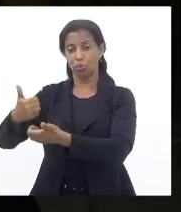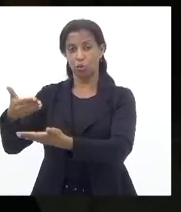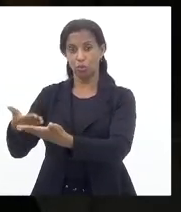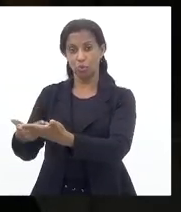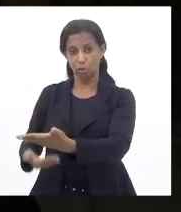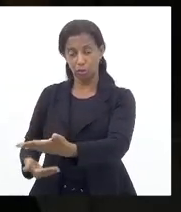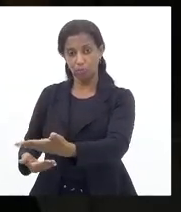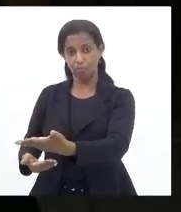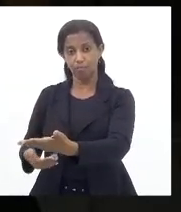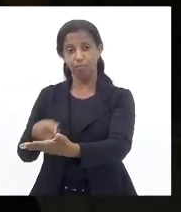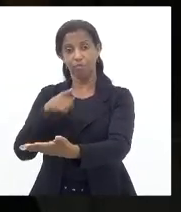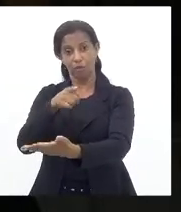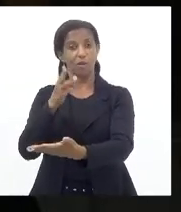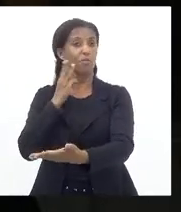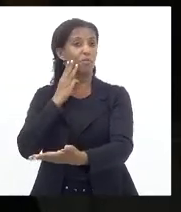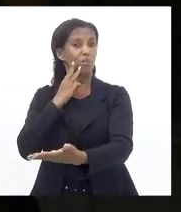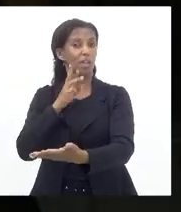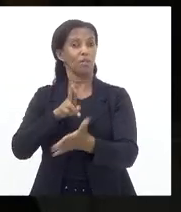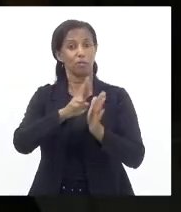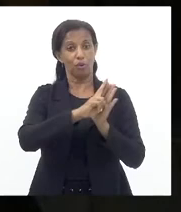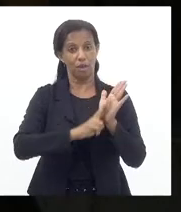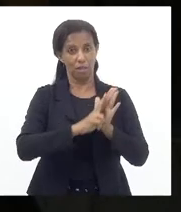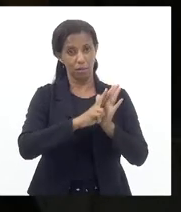matéria No tribunal Misto